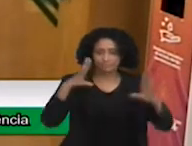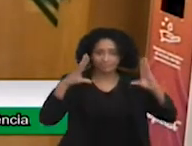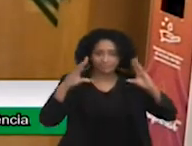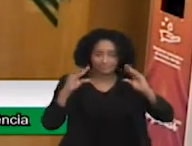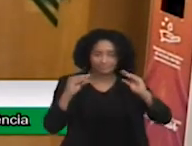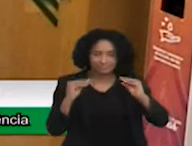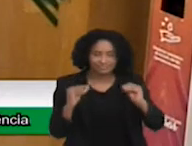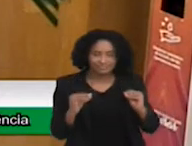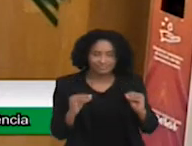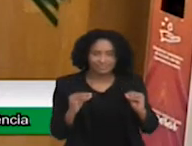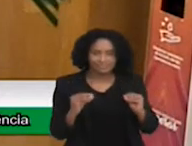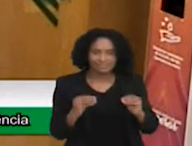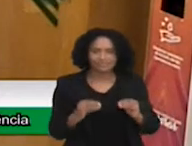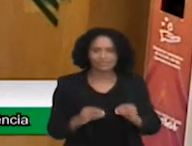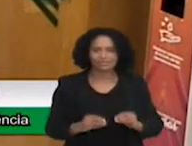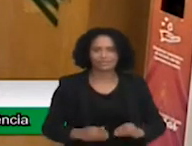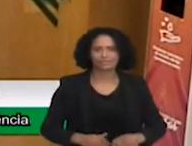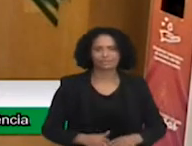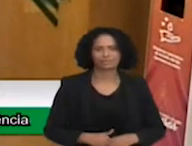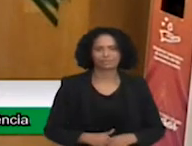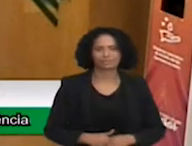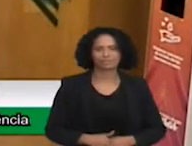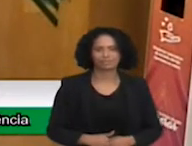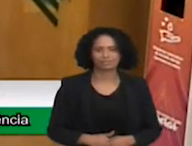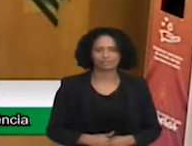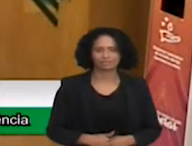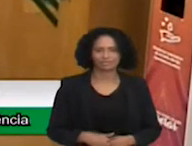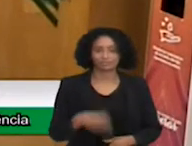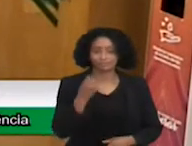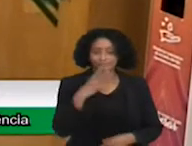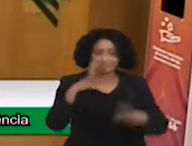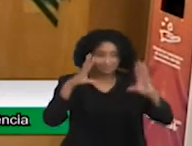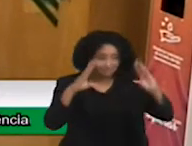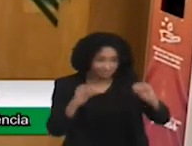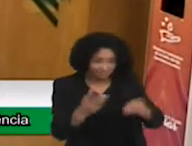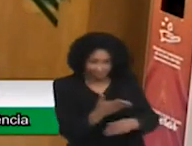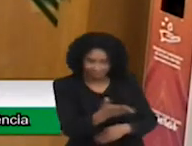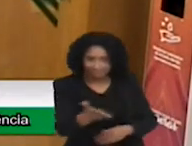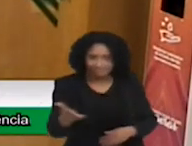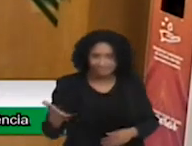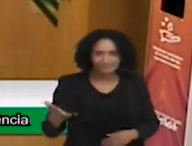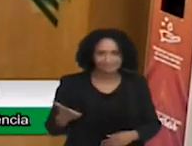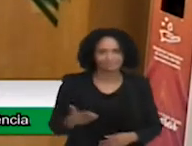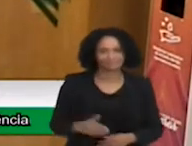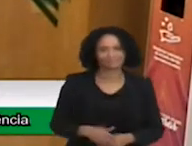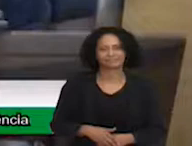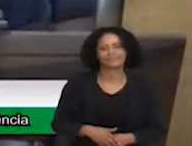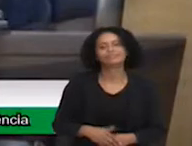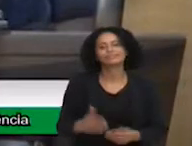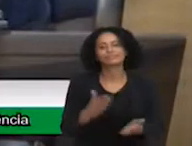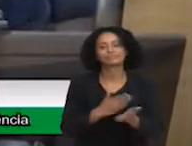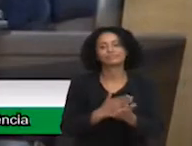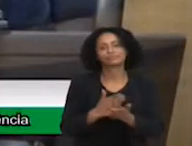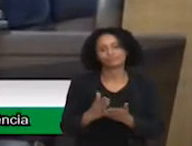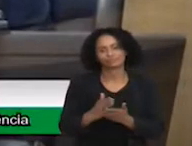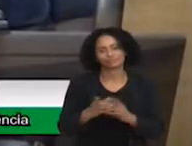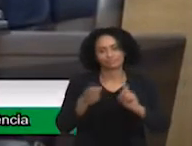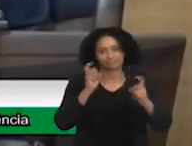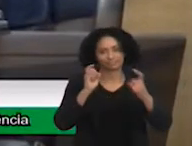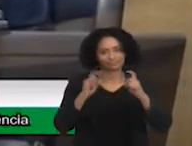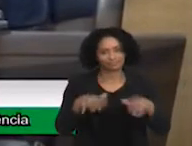vou falar de novo, boa noite. Vamos iniciar a nossa audiência pública